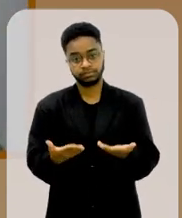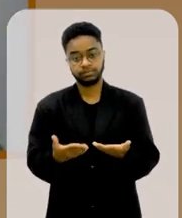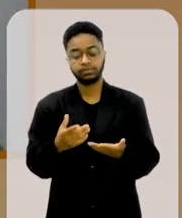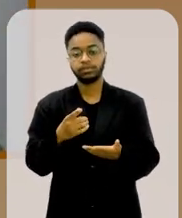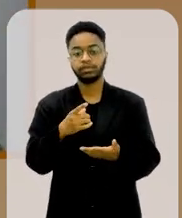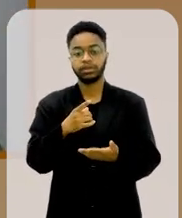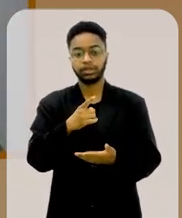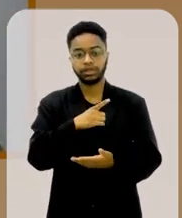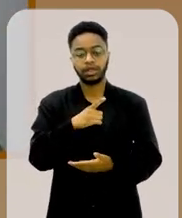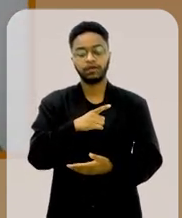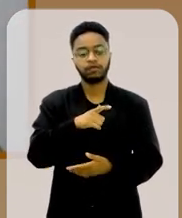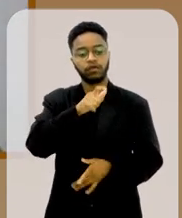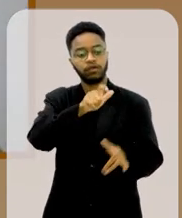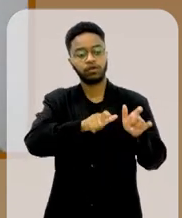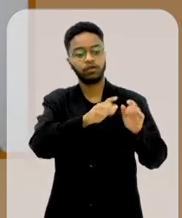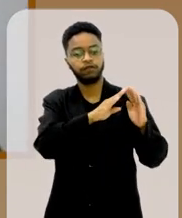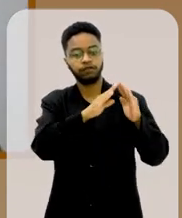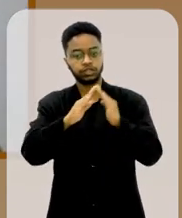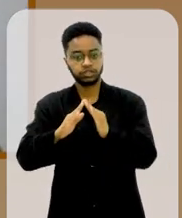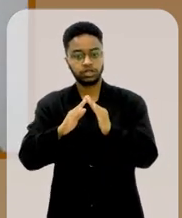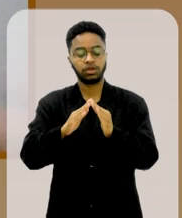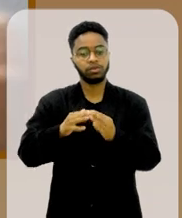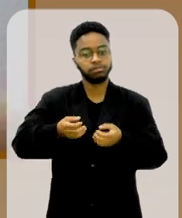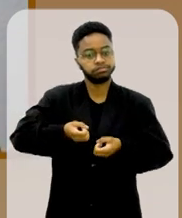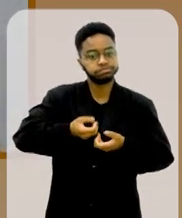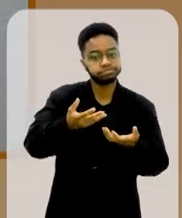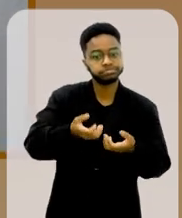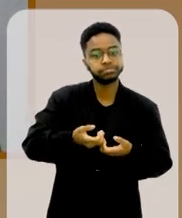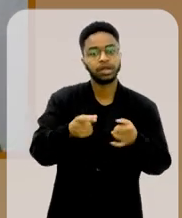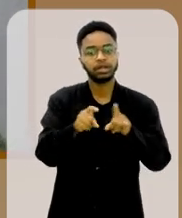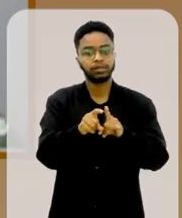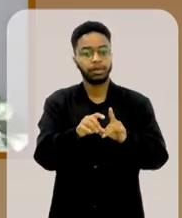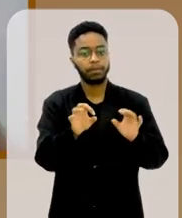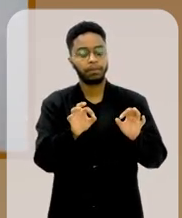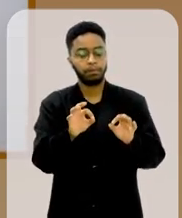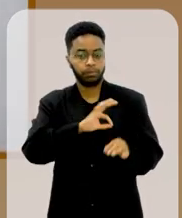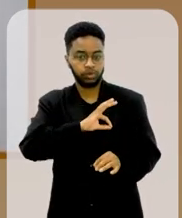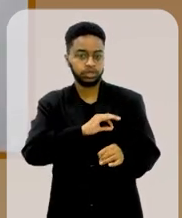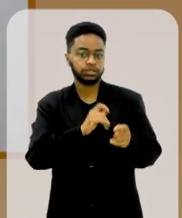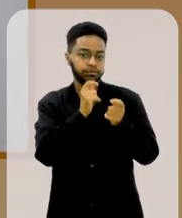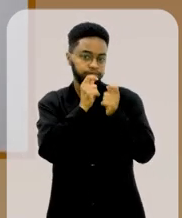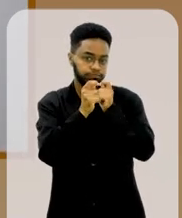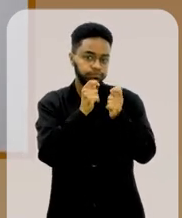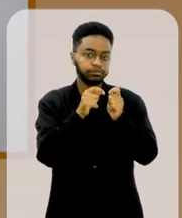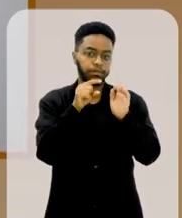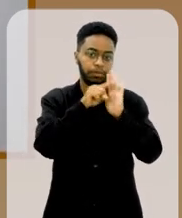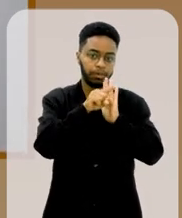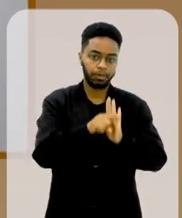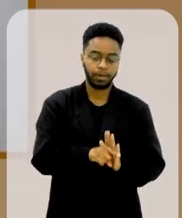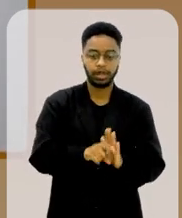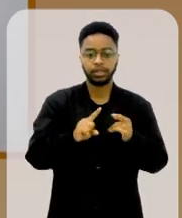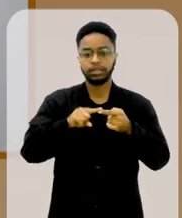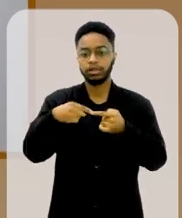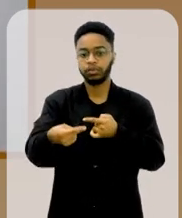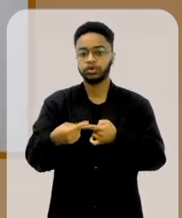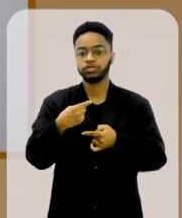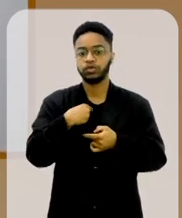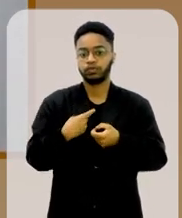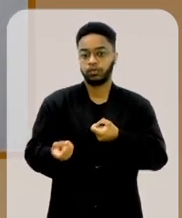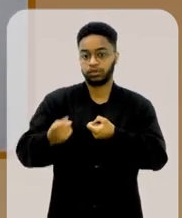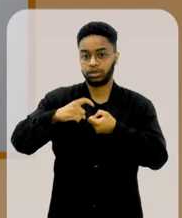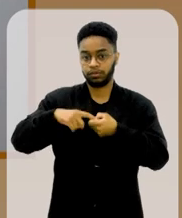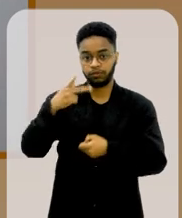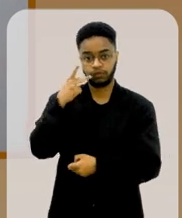os artes de munho foram ouvidos pela polícia e tudo mais, né? Quando eu cheguei de Fortaleza,